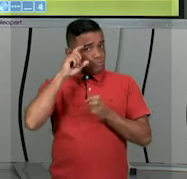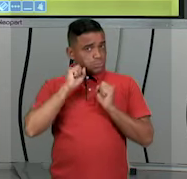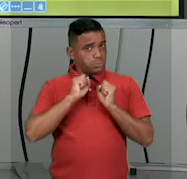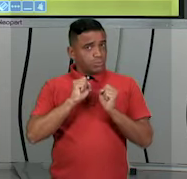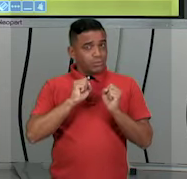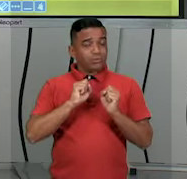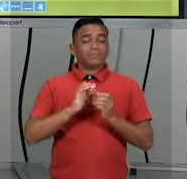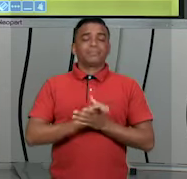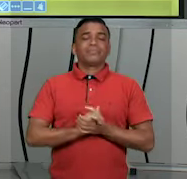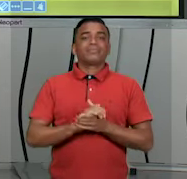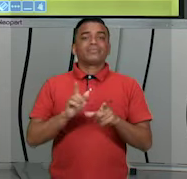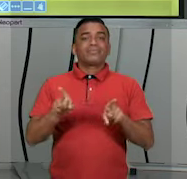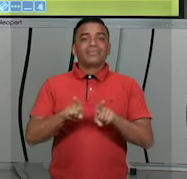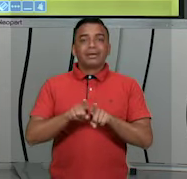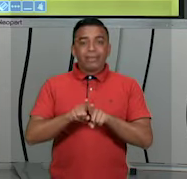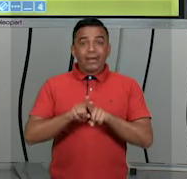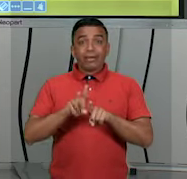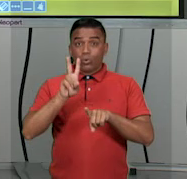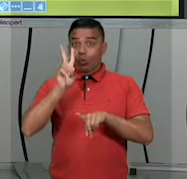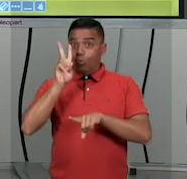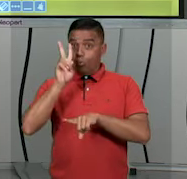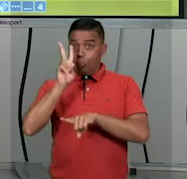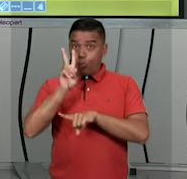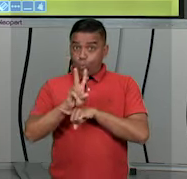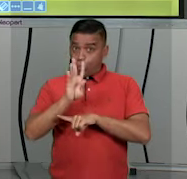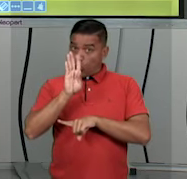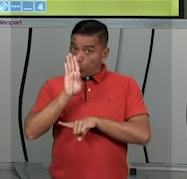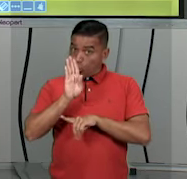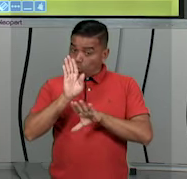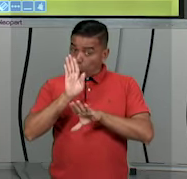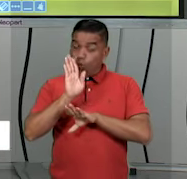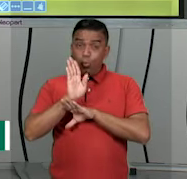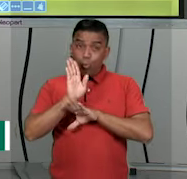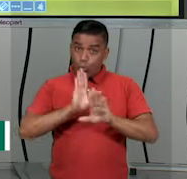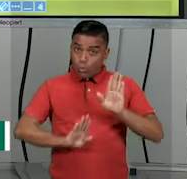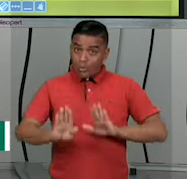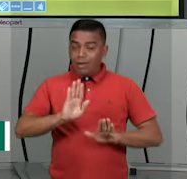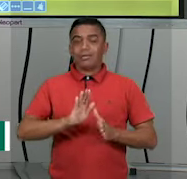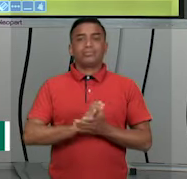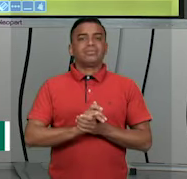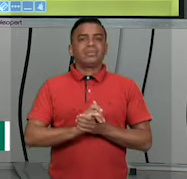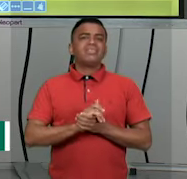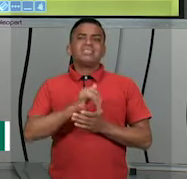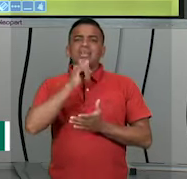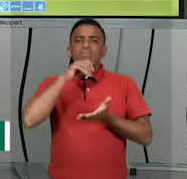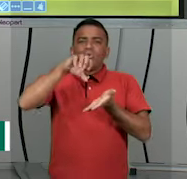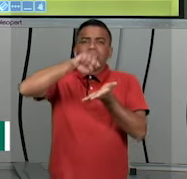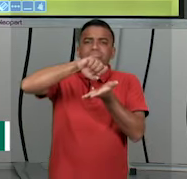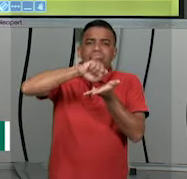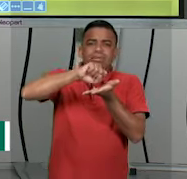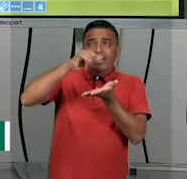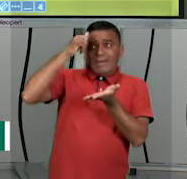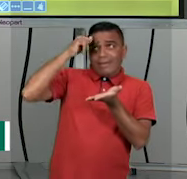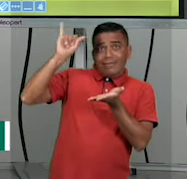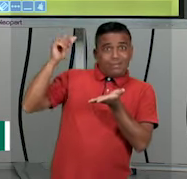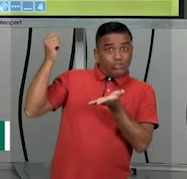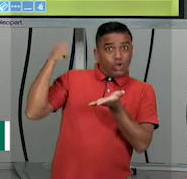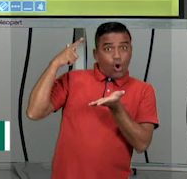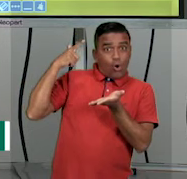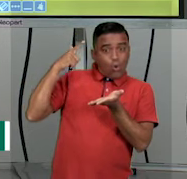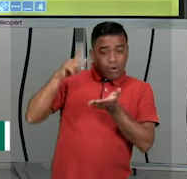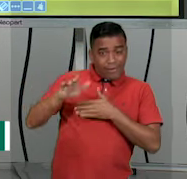alguns cuidados podem ser tomados também. Por exemplo, o filtro solar, a gente precisa usar? Precisa. Desde